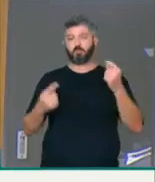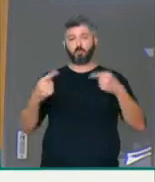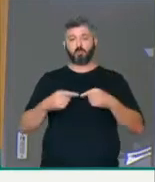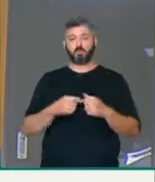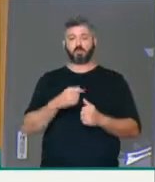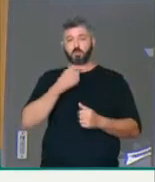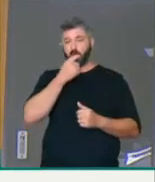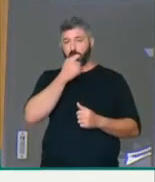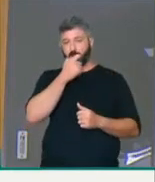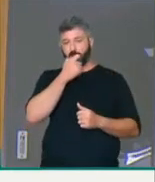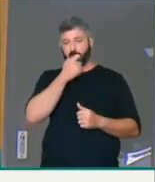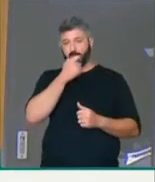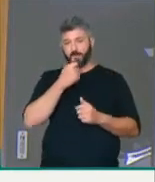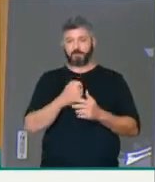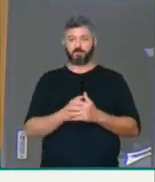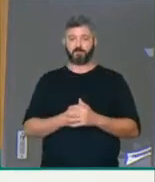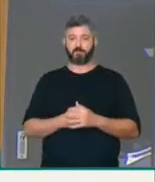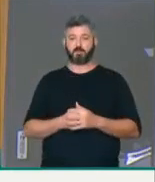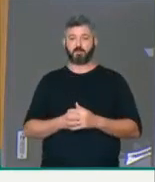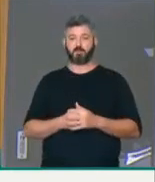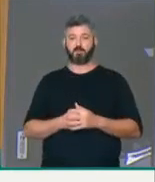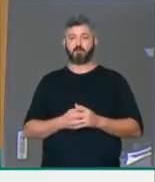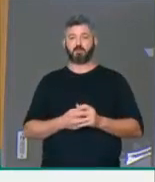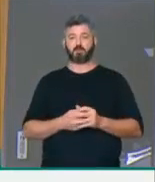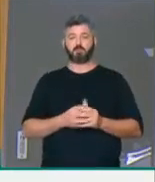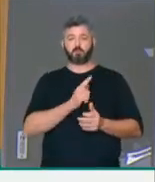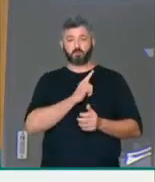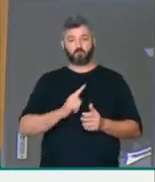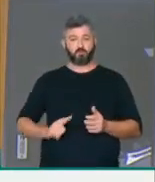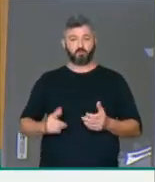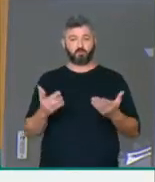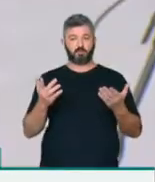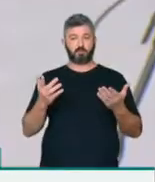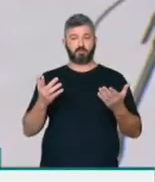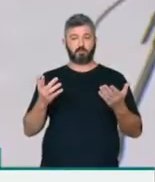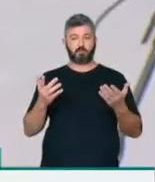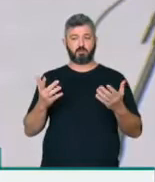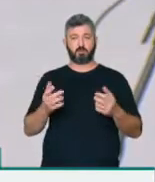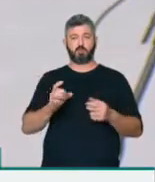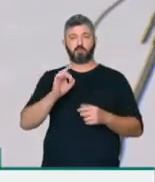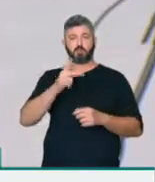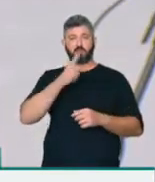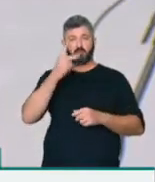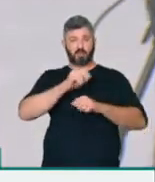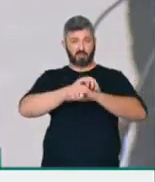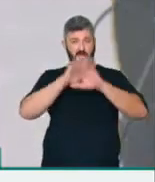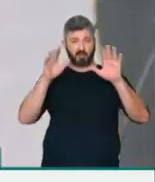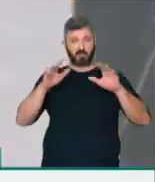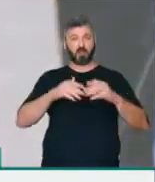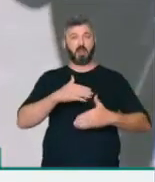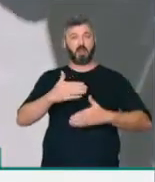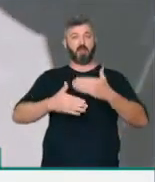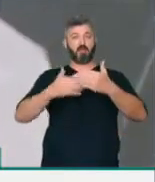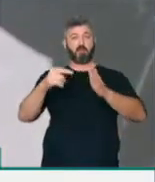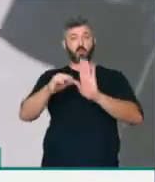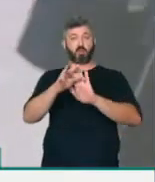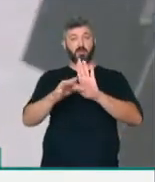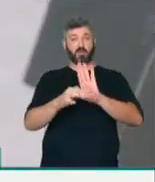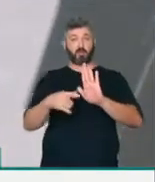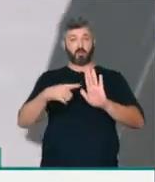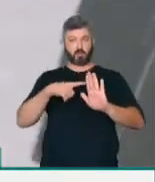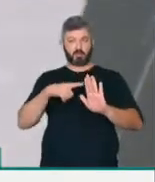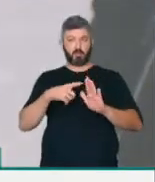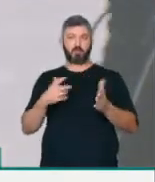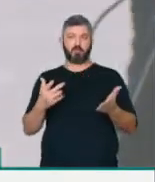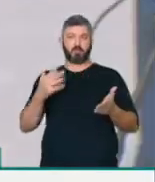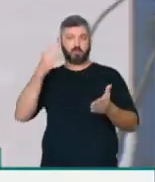Então, governo, senhor presidente, só para deixar destacado, entre os grandes avanços que esse texto traz, eu sei